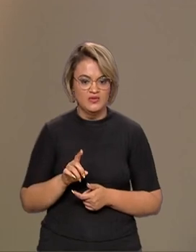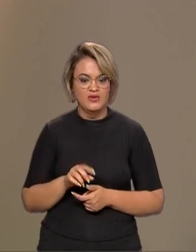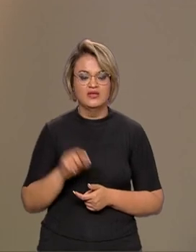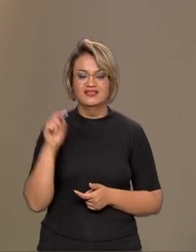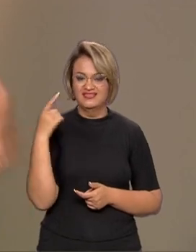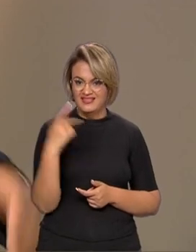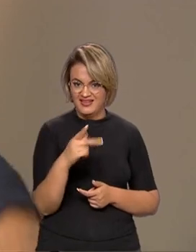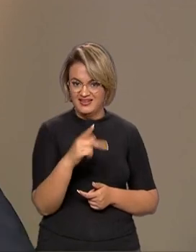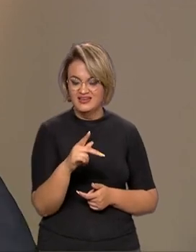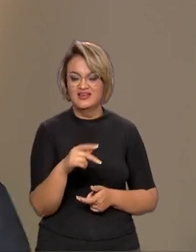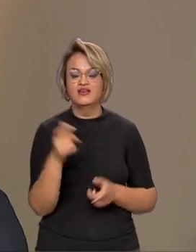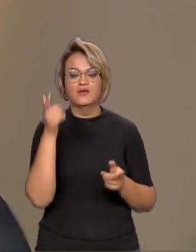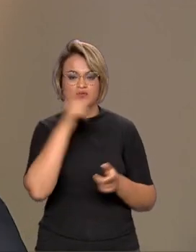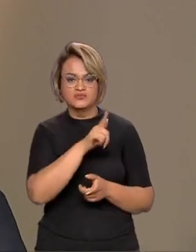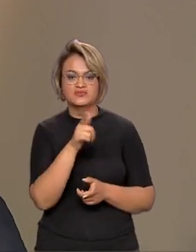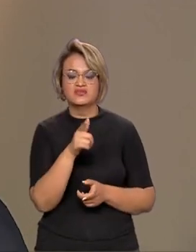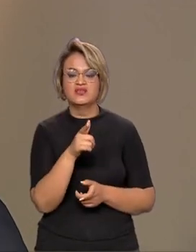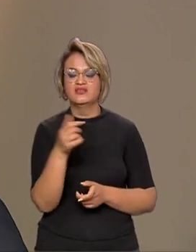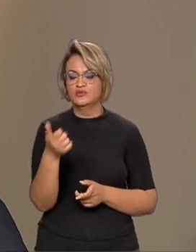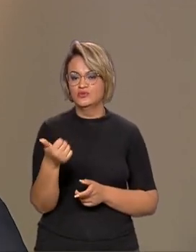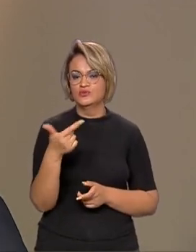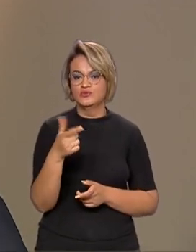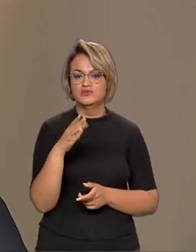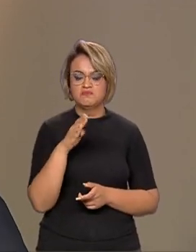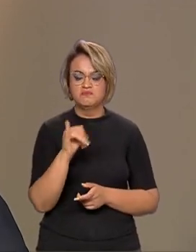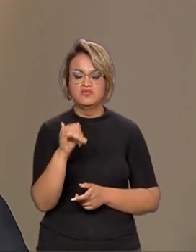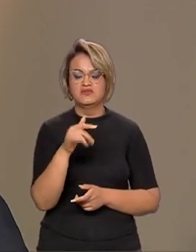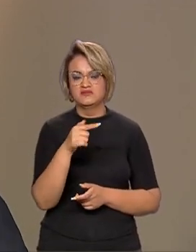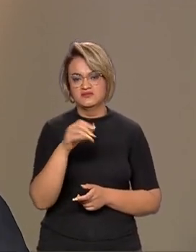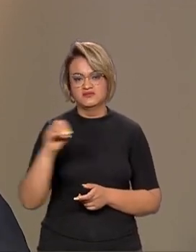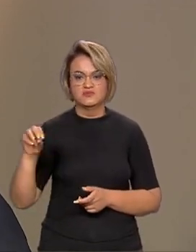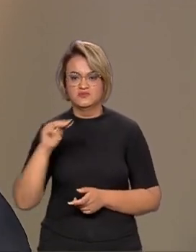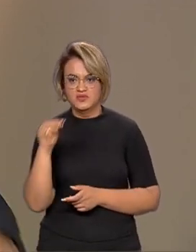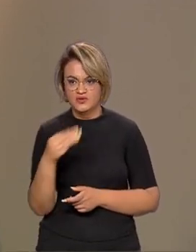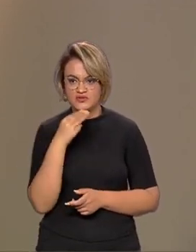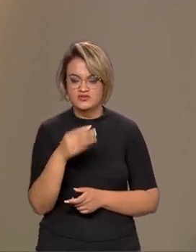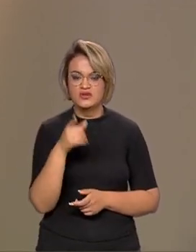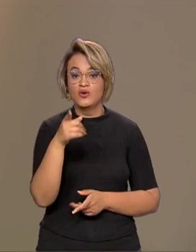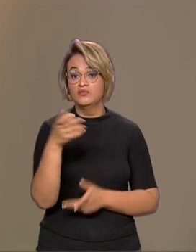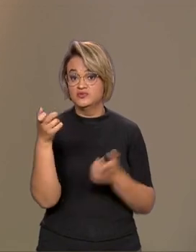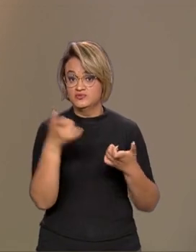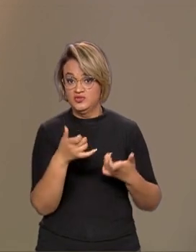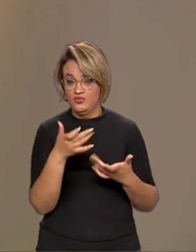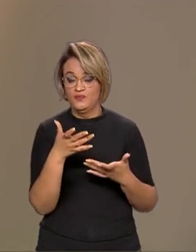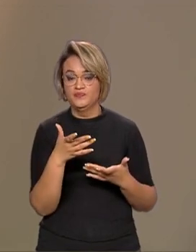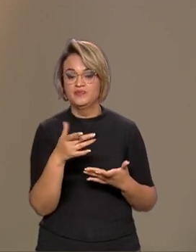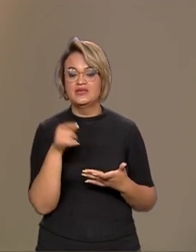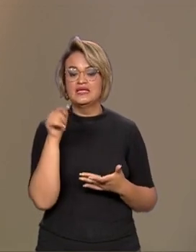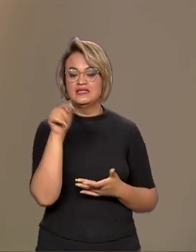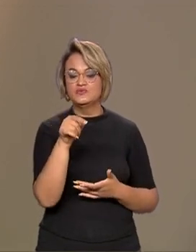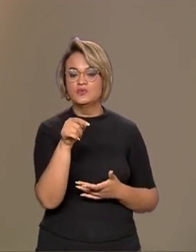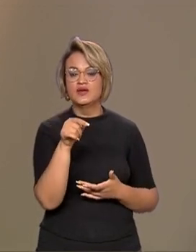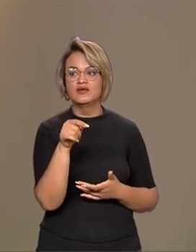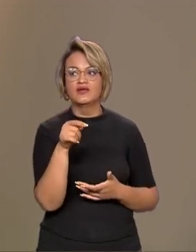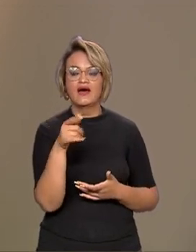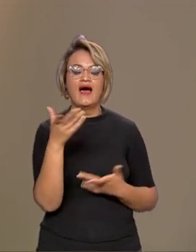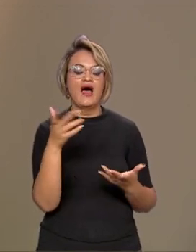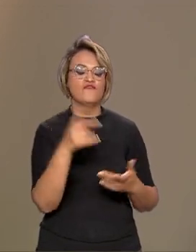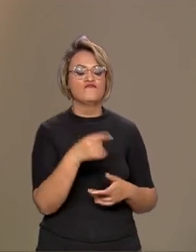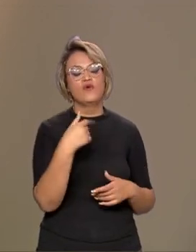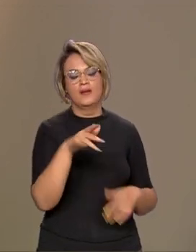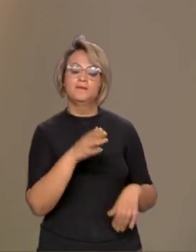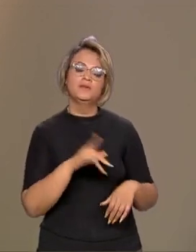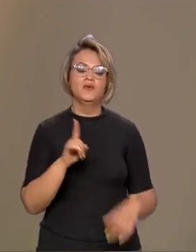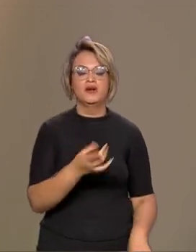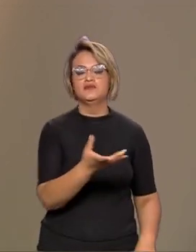conta a distribuição desses 12 bilhões e 700 bilhões. Como você disse, ele não vai, vou distribuir e vou lá sacar,